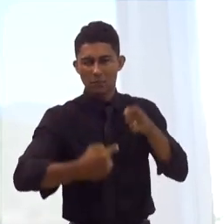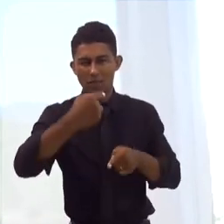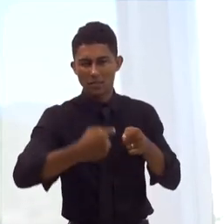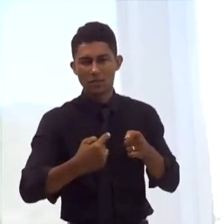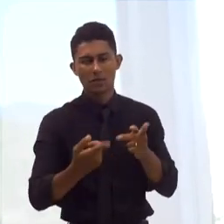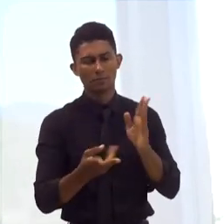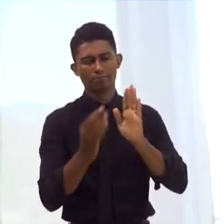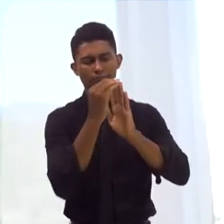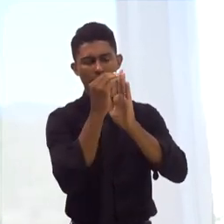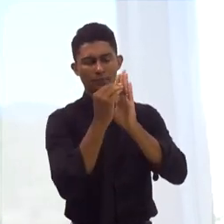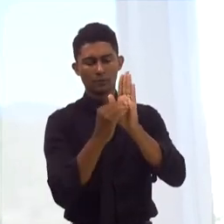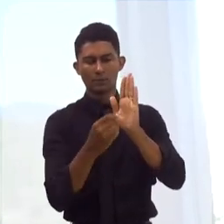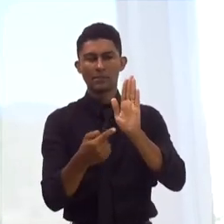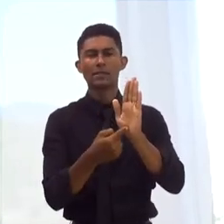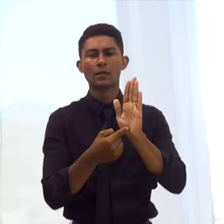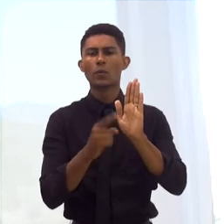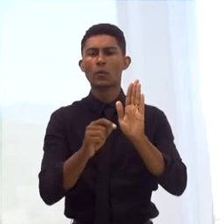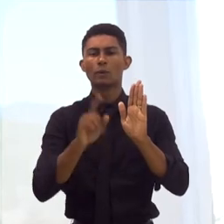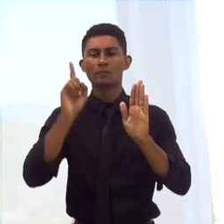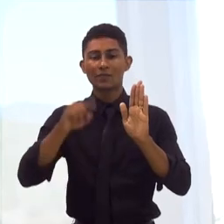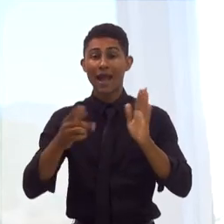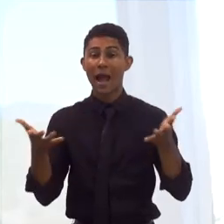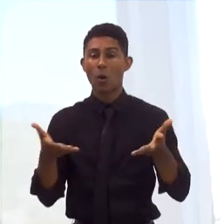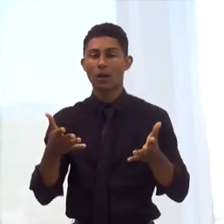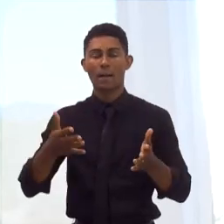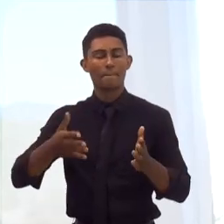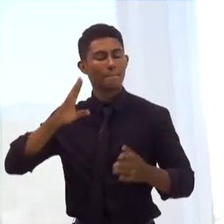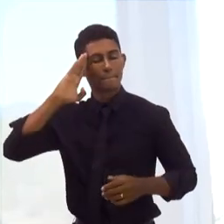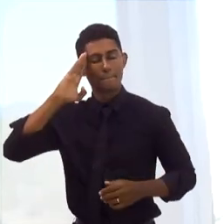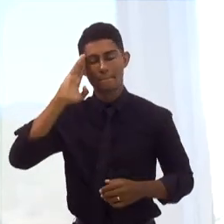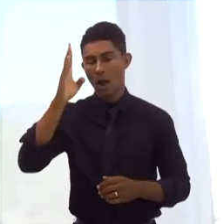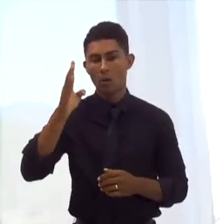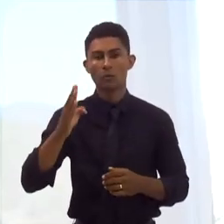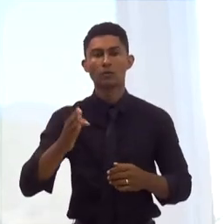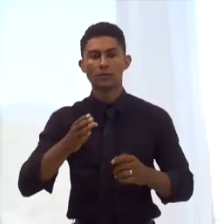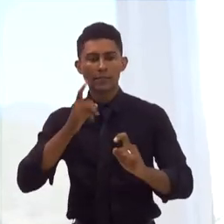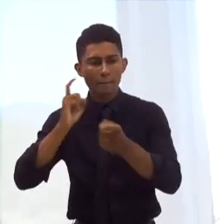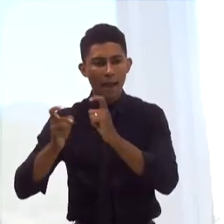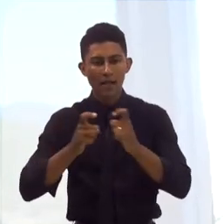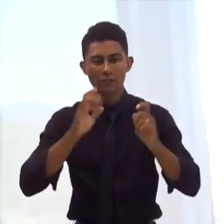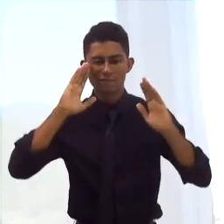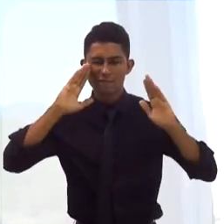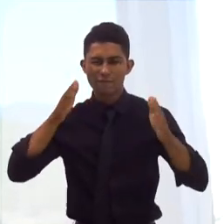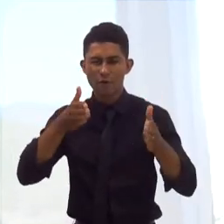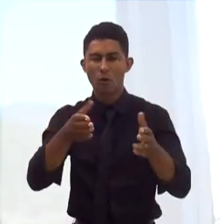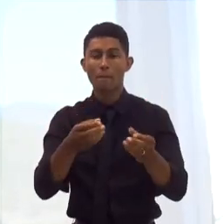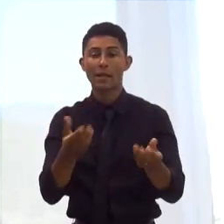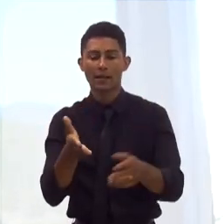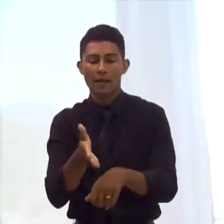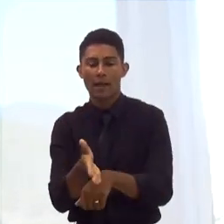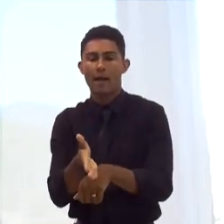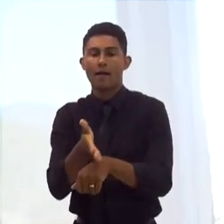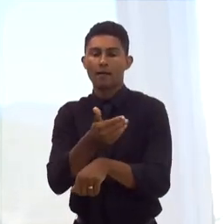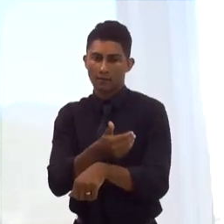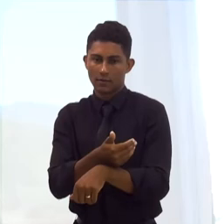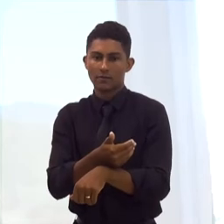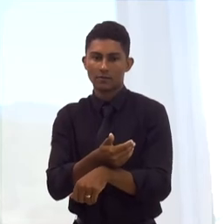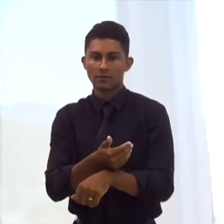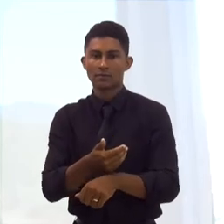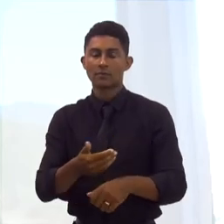defina como prioritário colocar agora em prática esse debate para que a gente possa, o quanto antes,